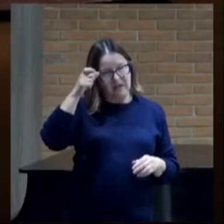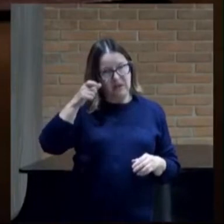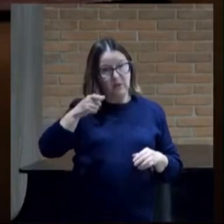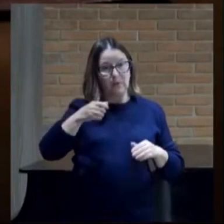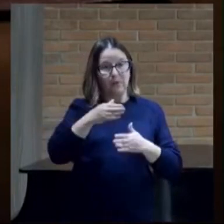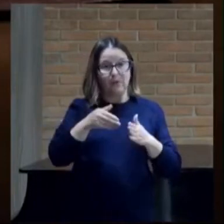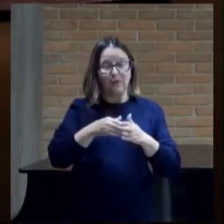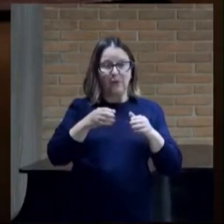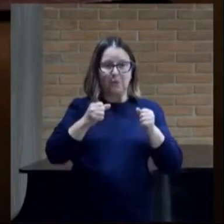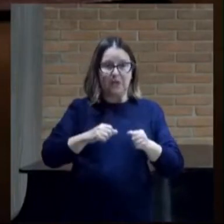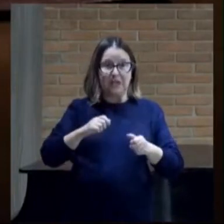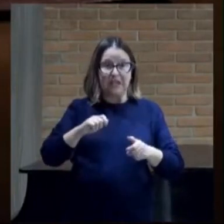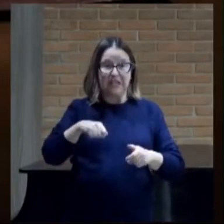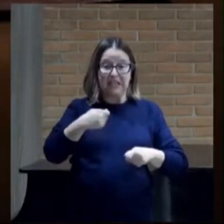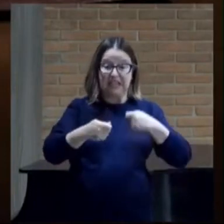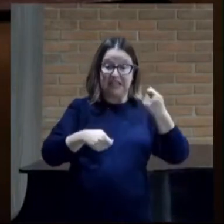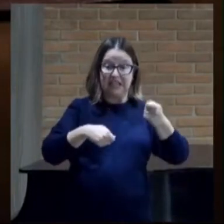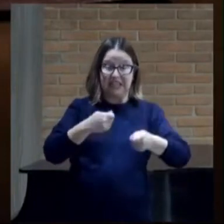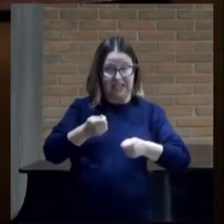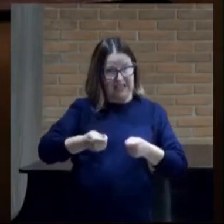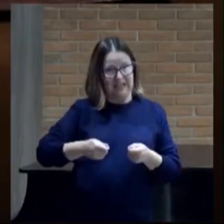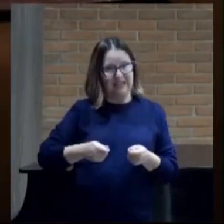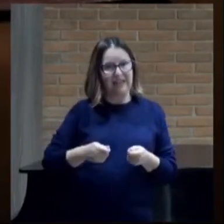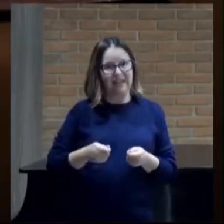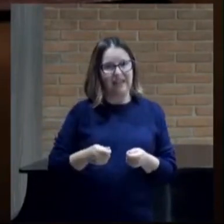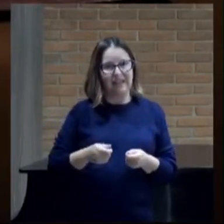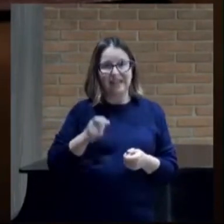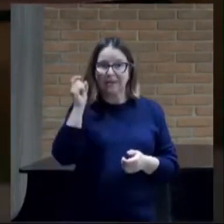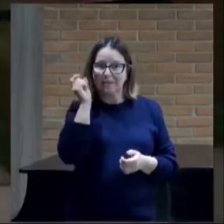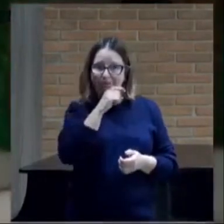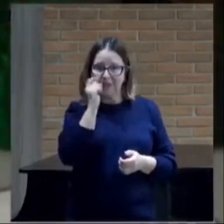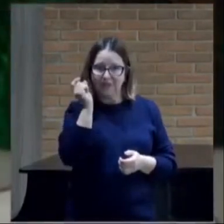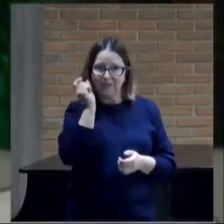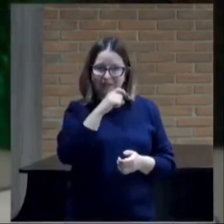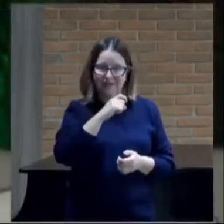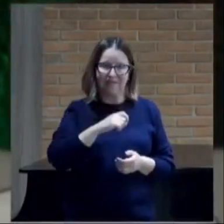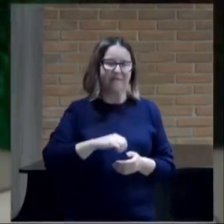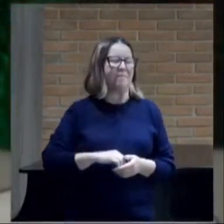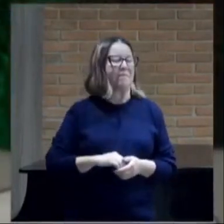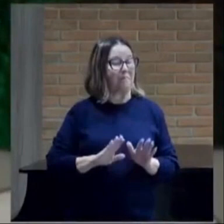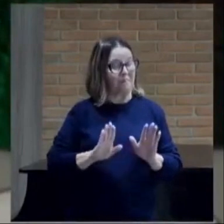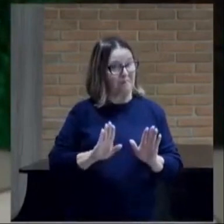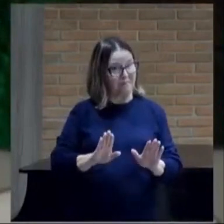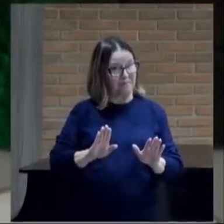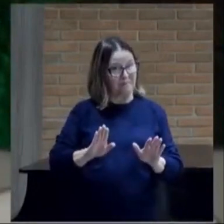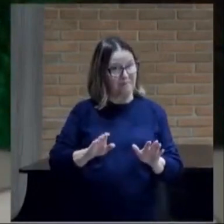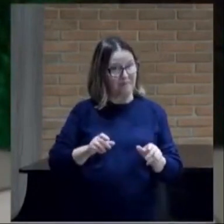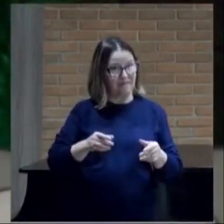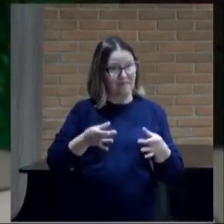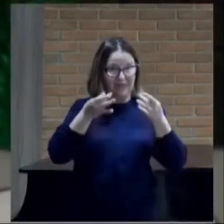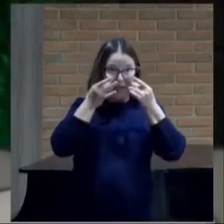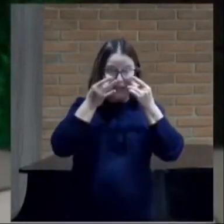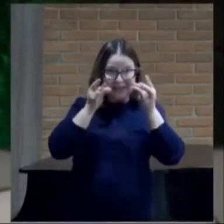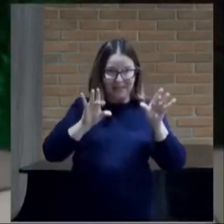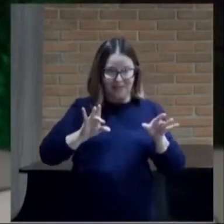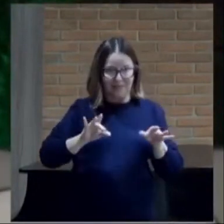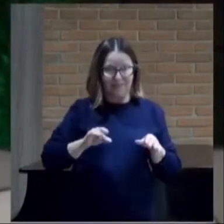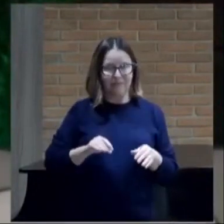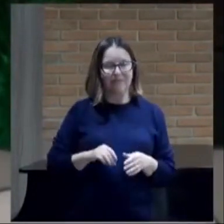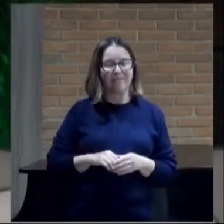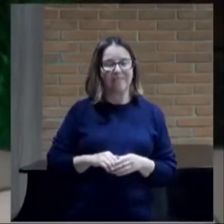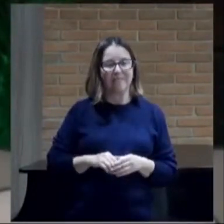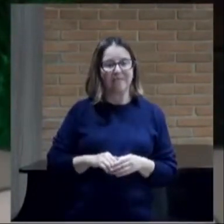e sinais e prodígios da mentira olha irmãozinhos meus qual é a